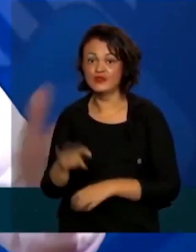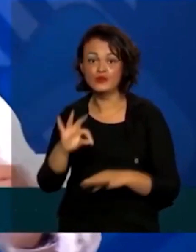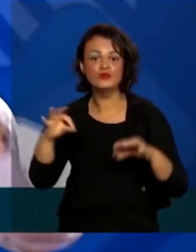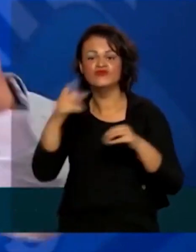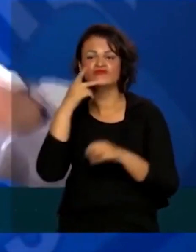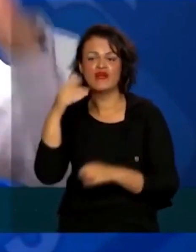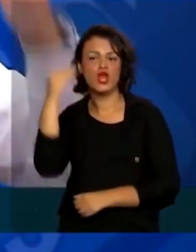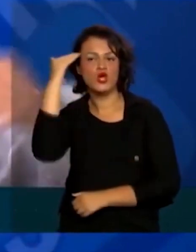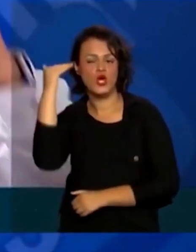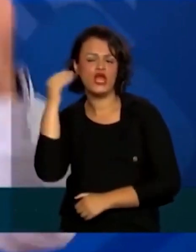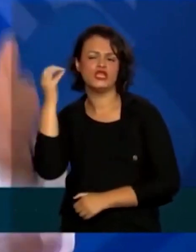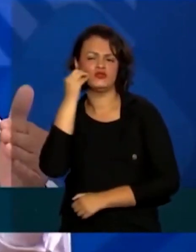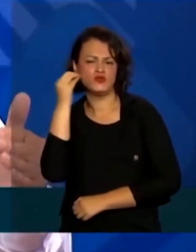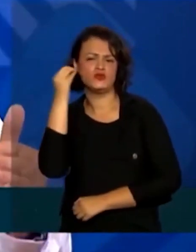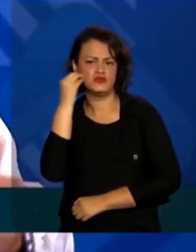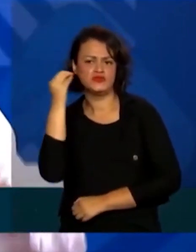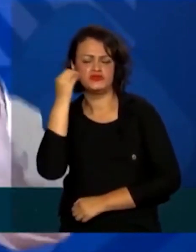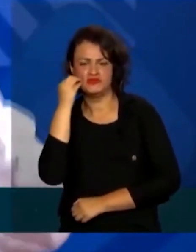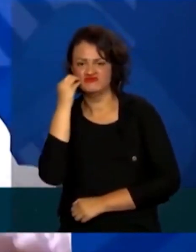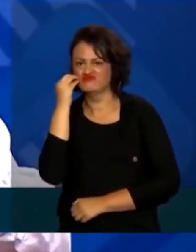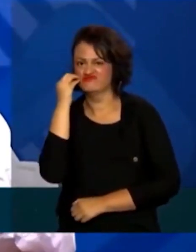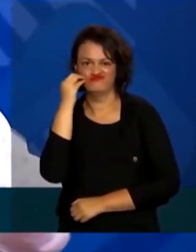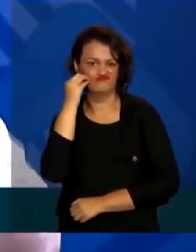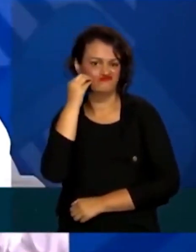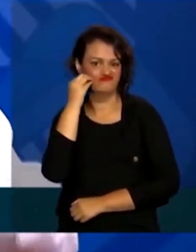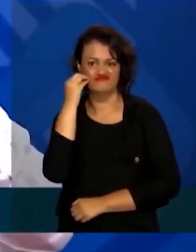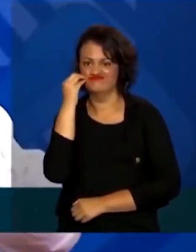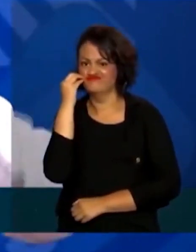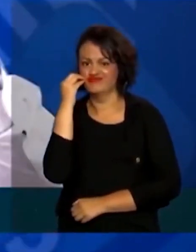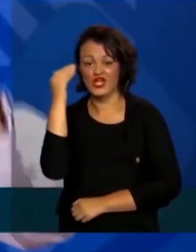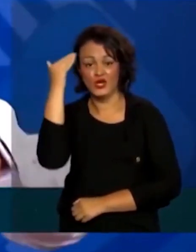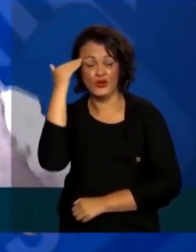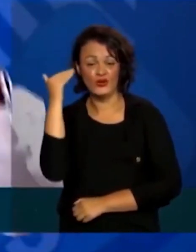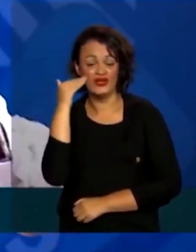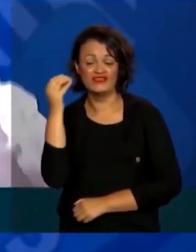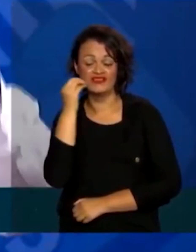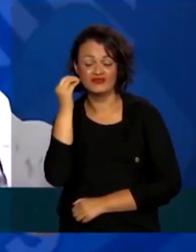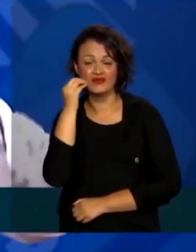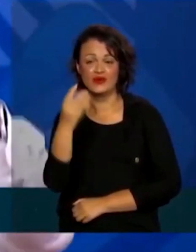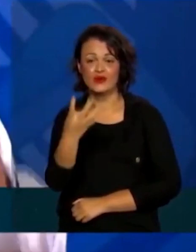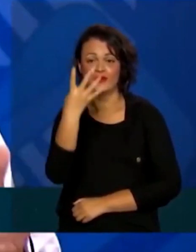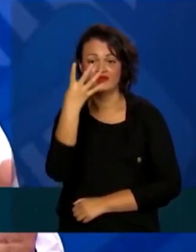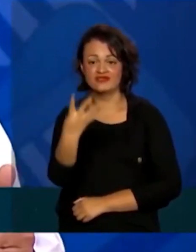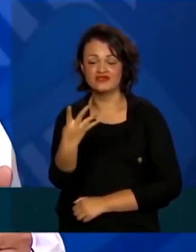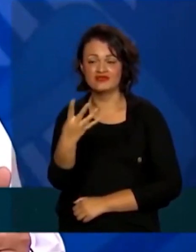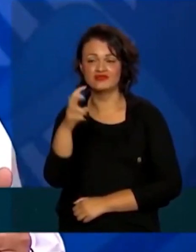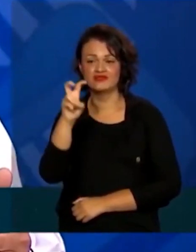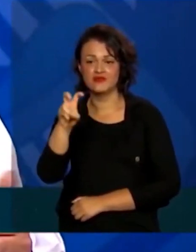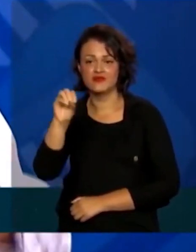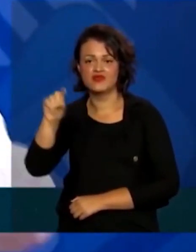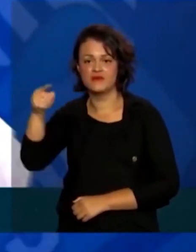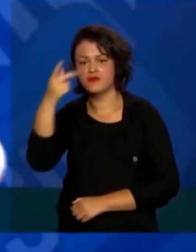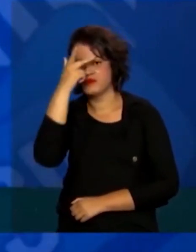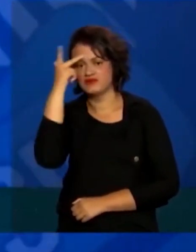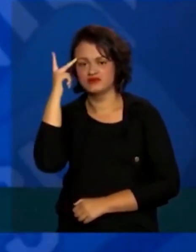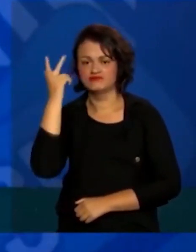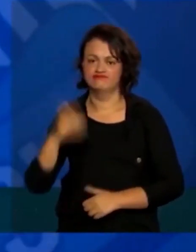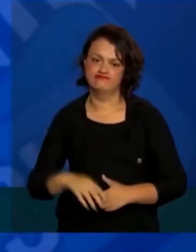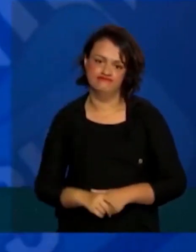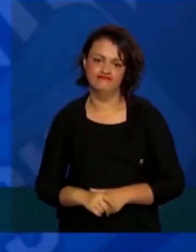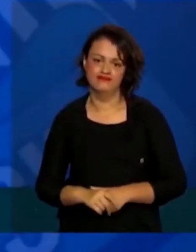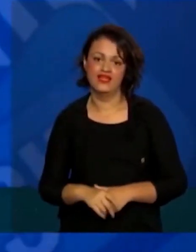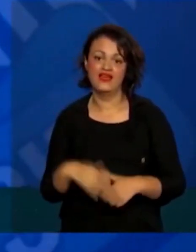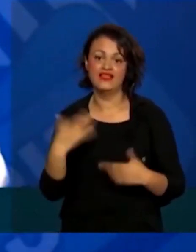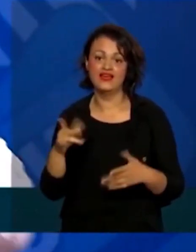da Coreia, que testou, testou, testou, a Coreia do Sul testou 450 mil pessoas, isso aí nós vamos